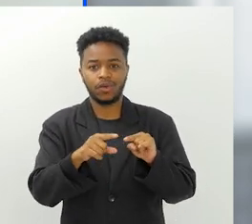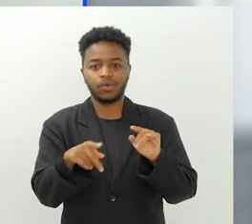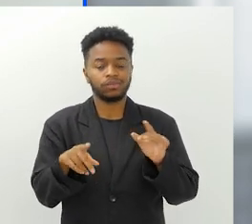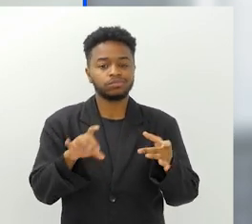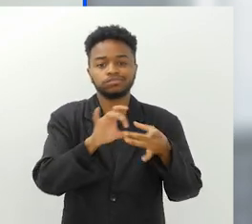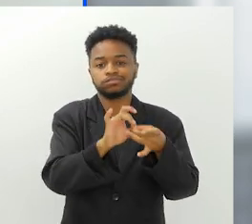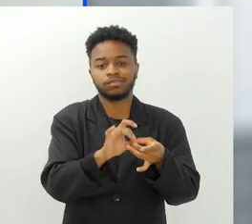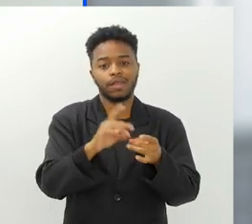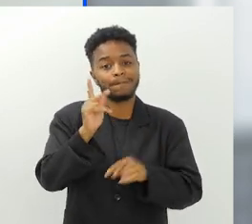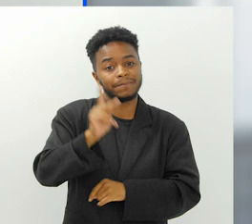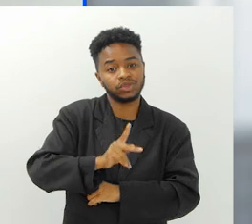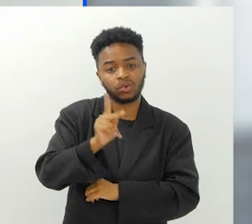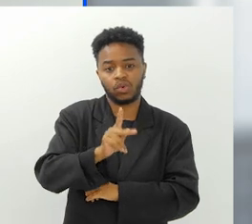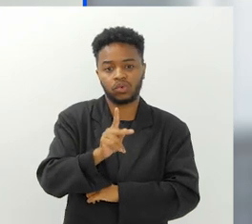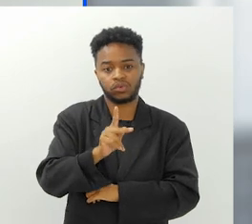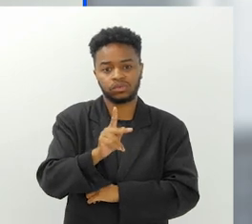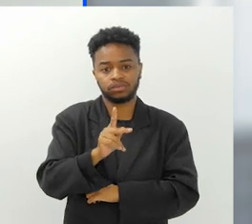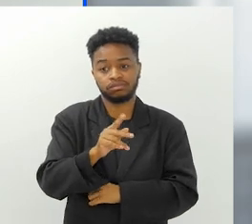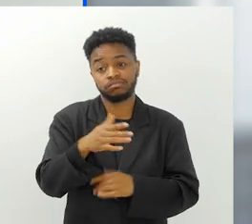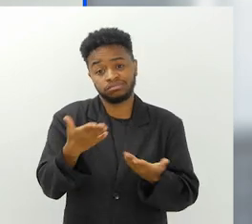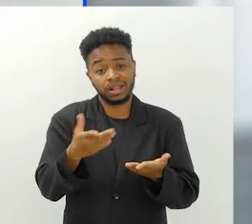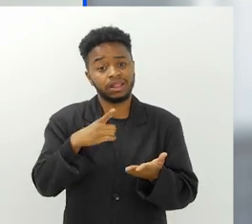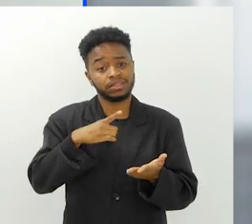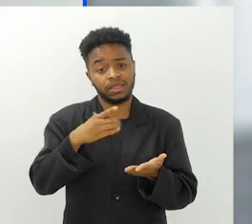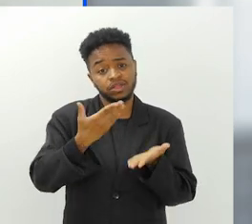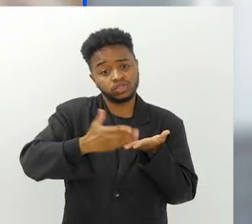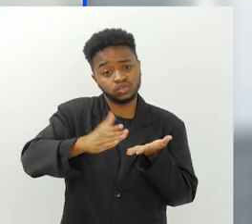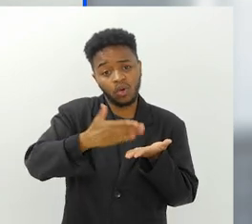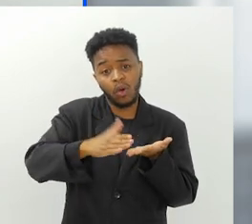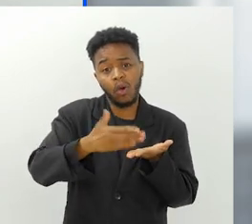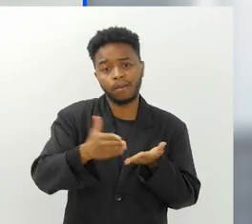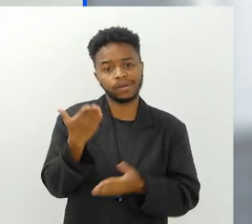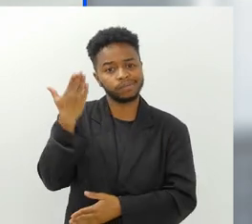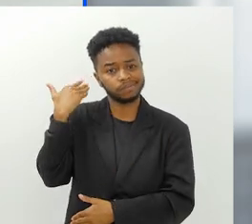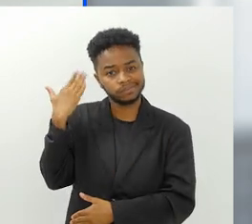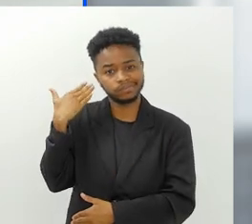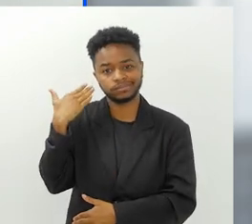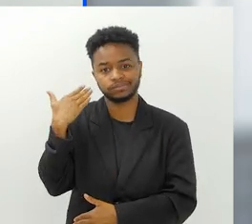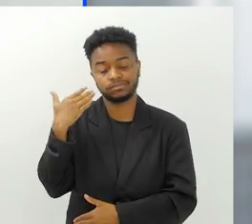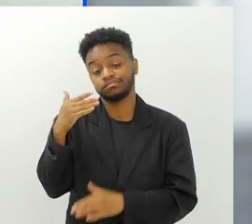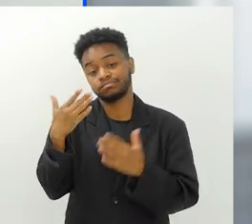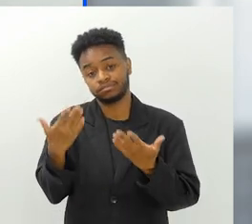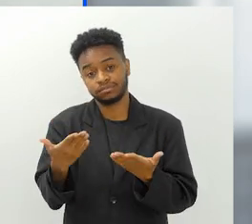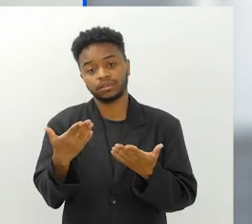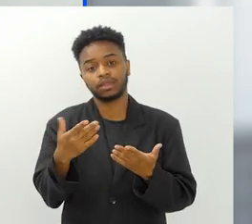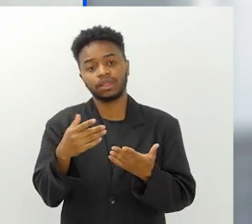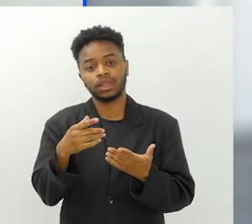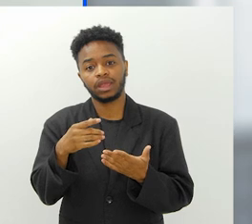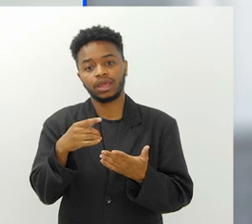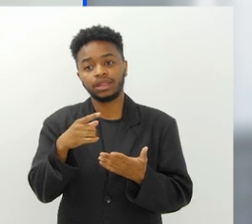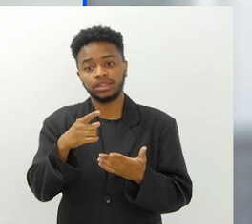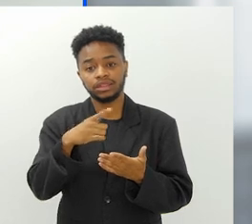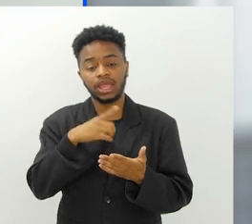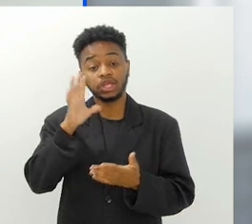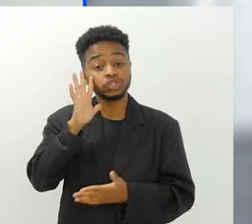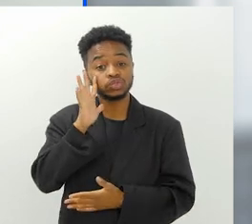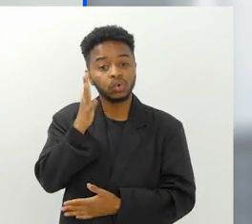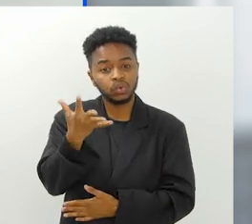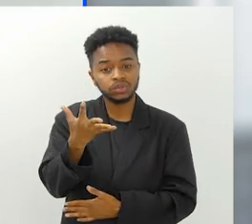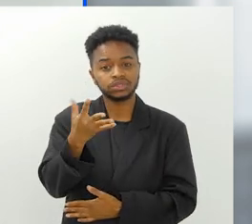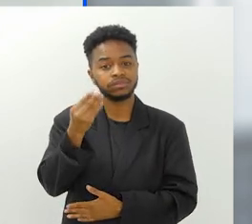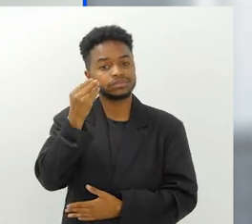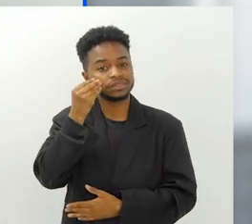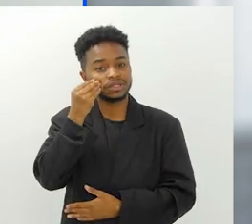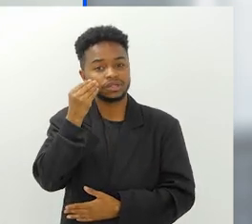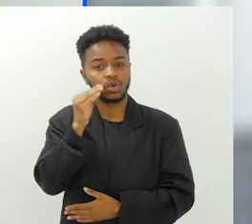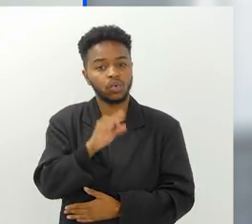subproduto da indústria do petróleo. Ele sobrava na refinaria de petróleo e foi uma... A nafta foi... Na verdade,